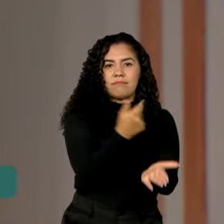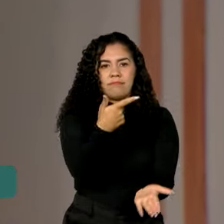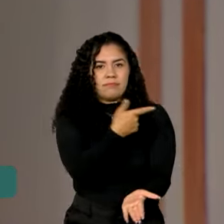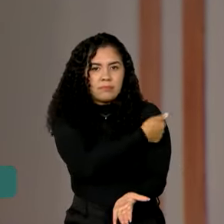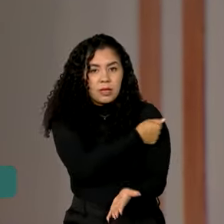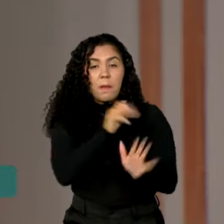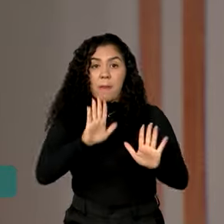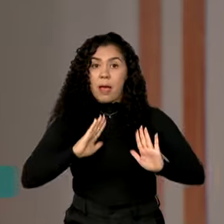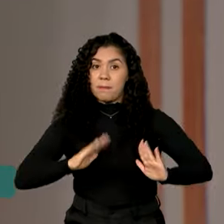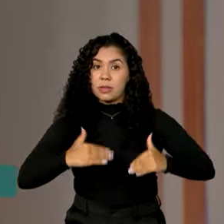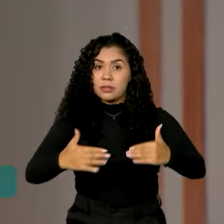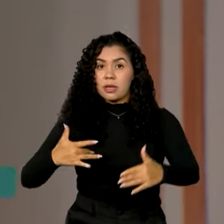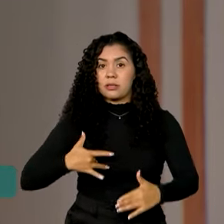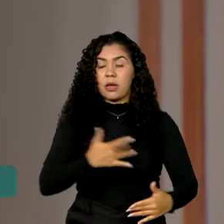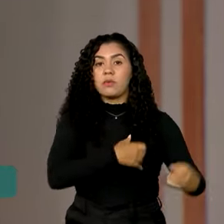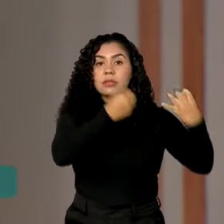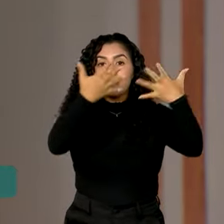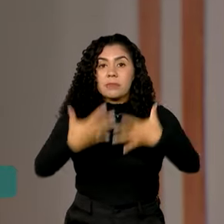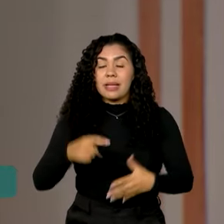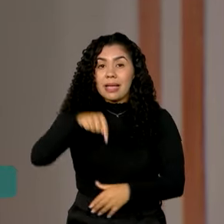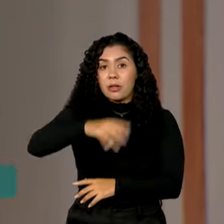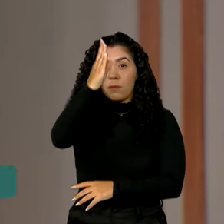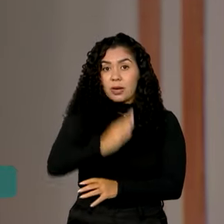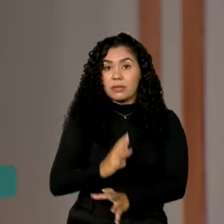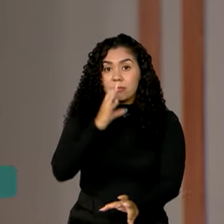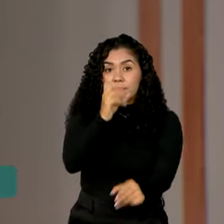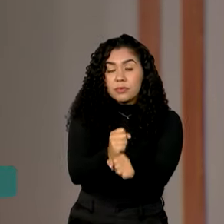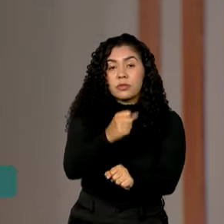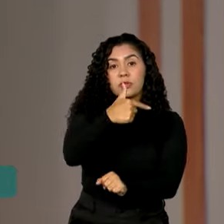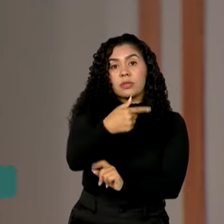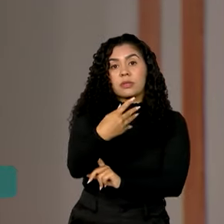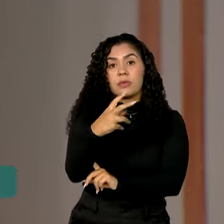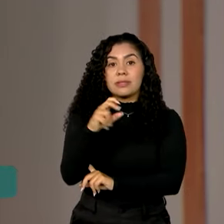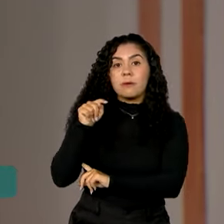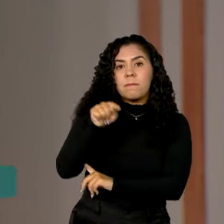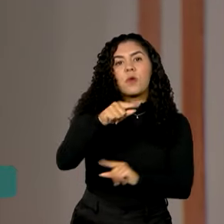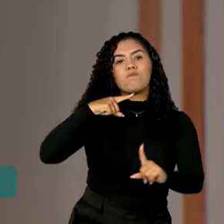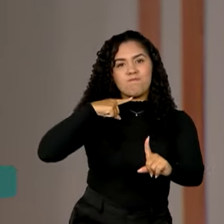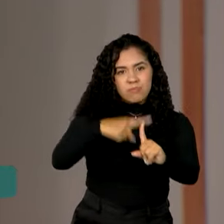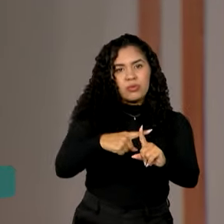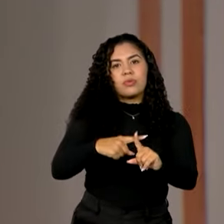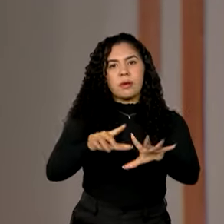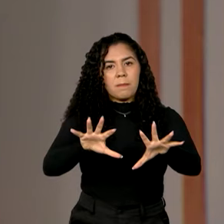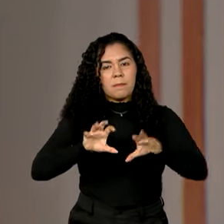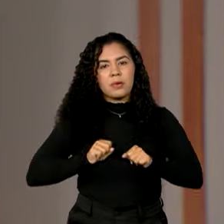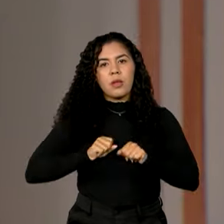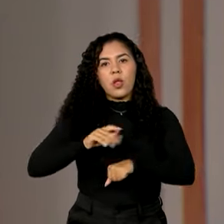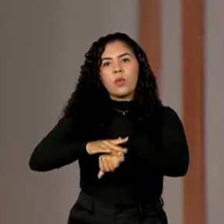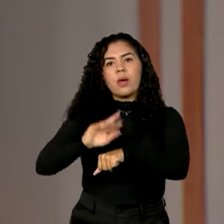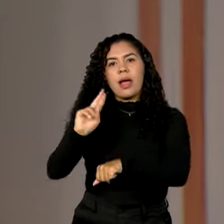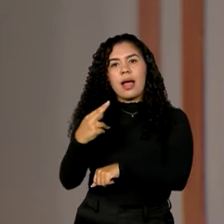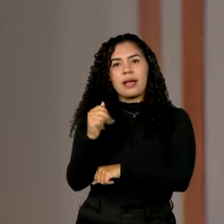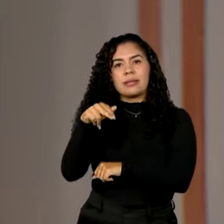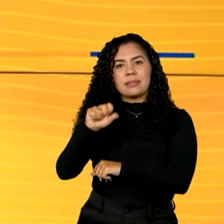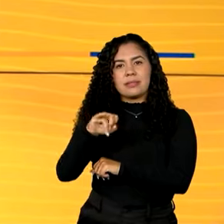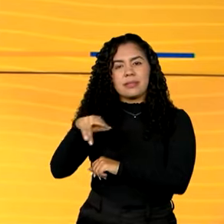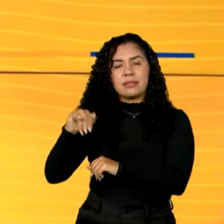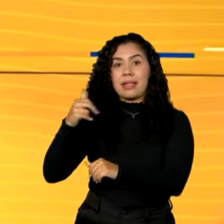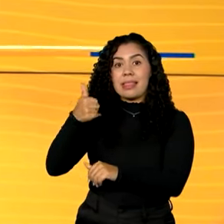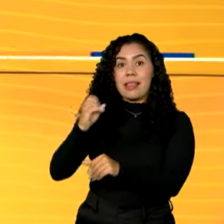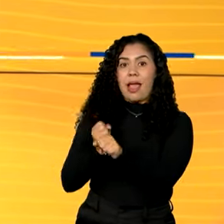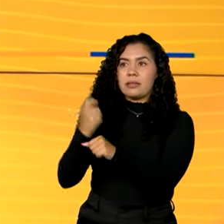Ministério da Saúde, o Brasil registrou 245 mil casos de ranceníase nos últimos 10 anos.